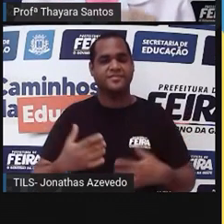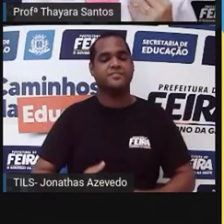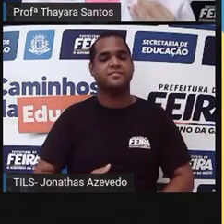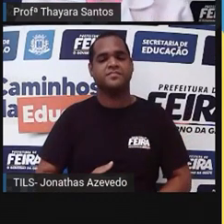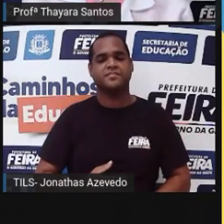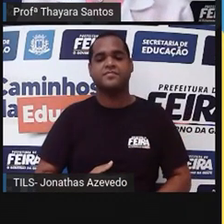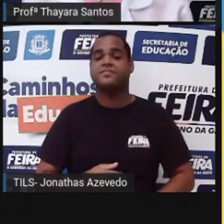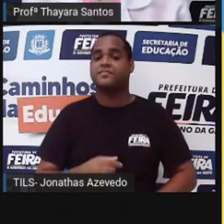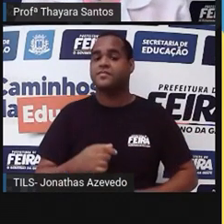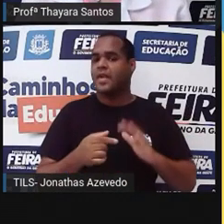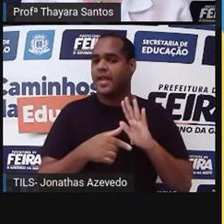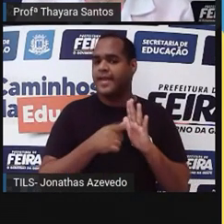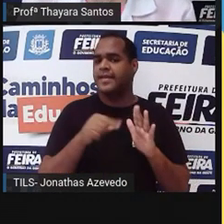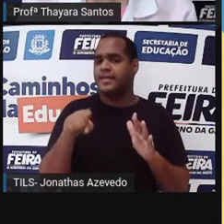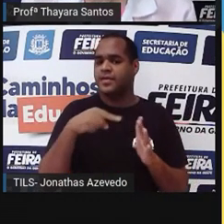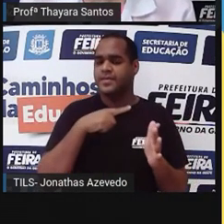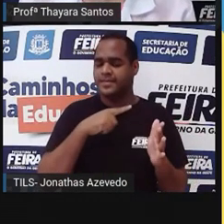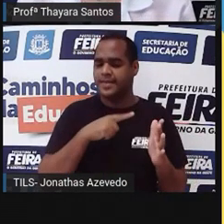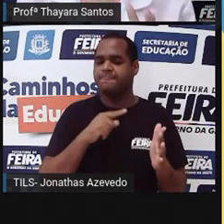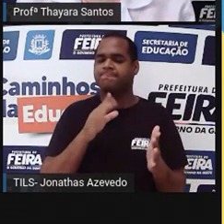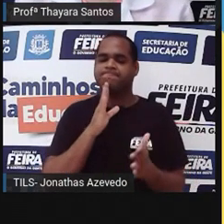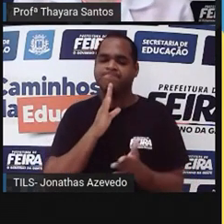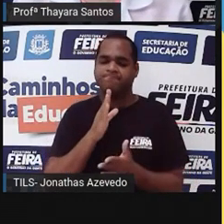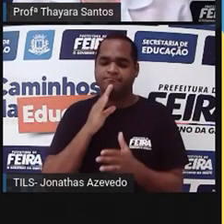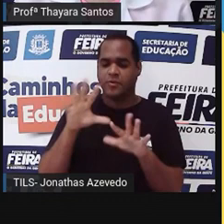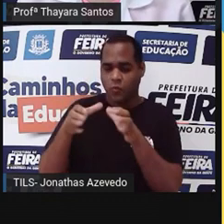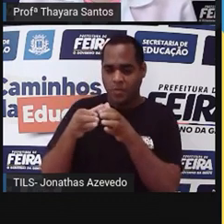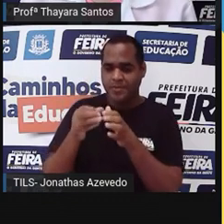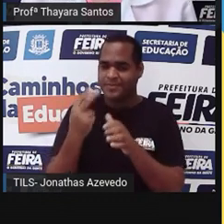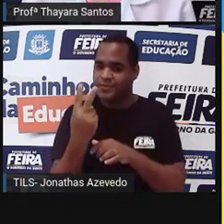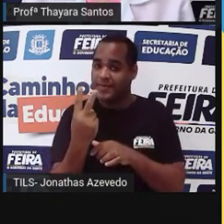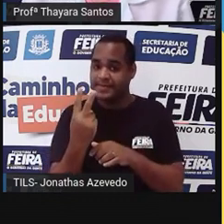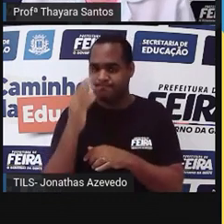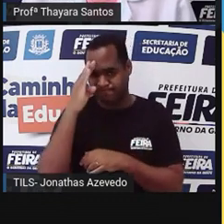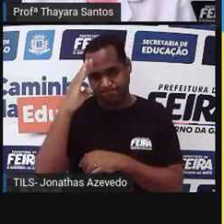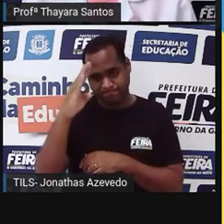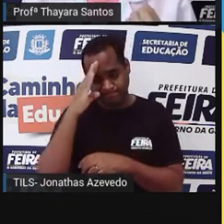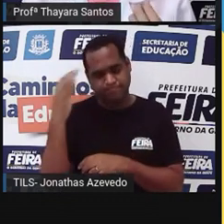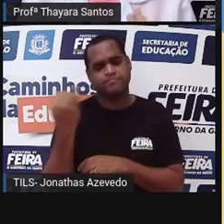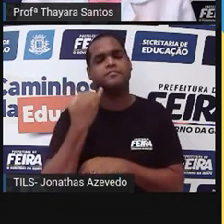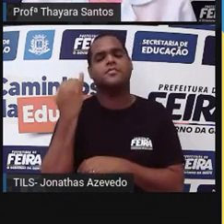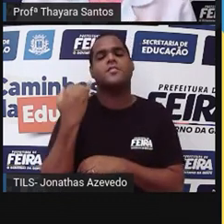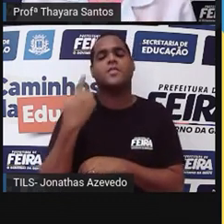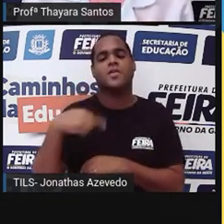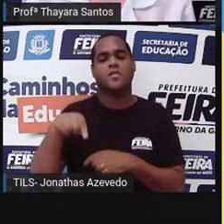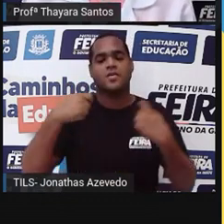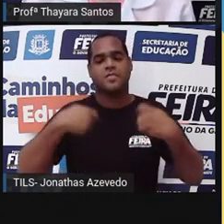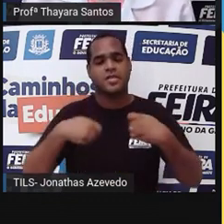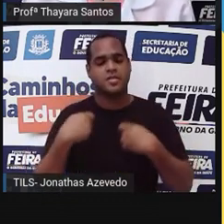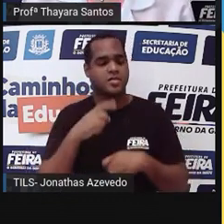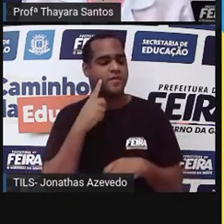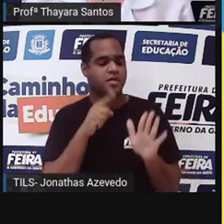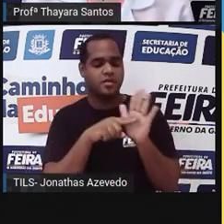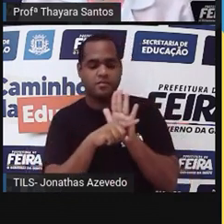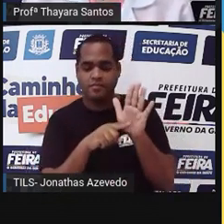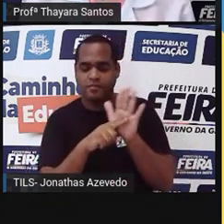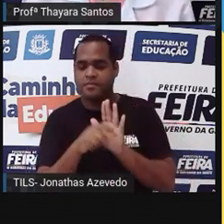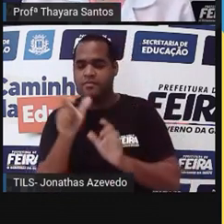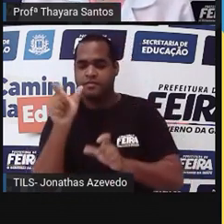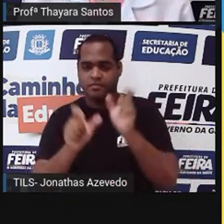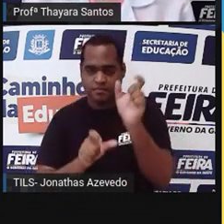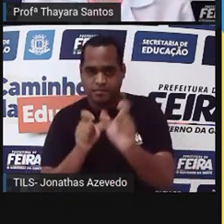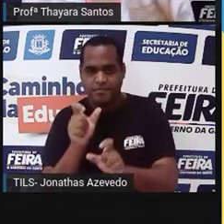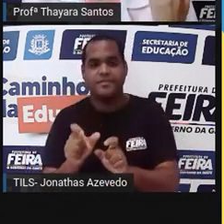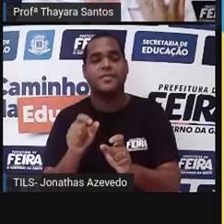Só que antes da gente falar sobre esses dois grupos especificamente, a gente precisa conhecer as características das